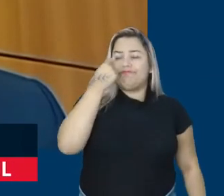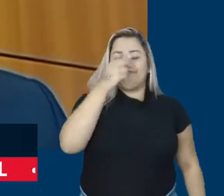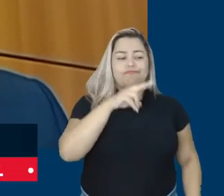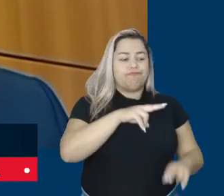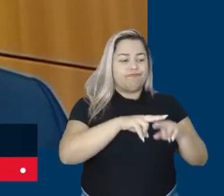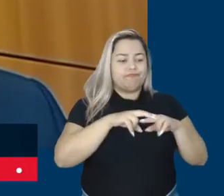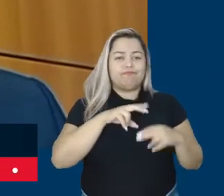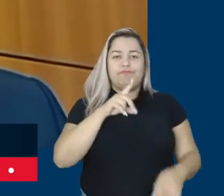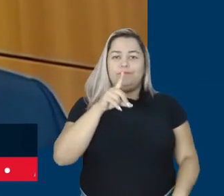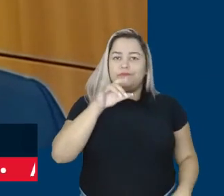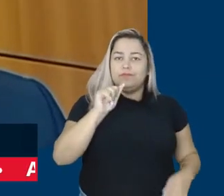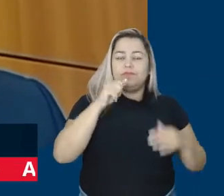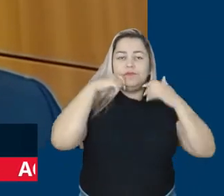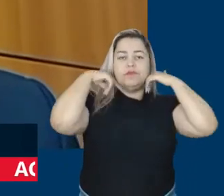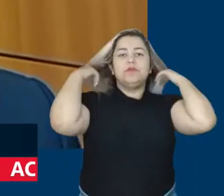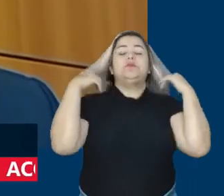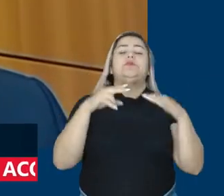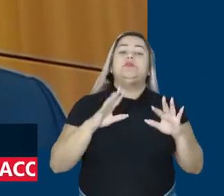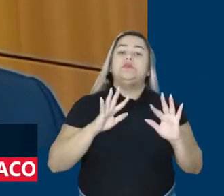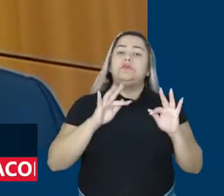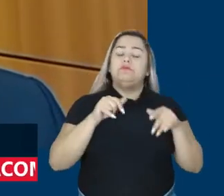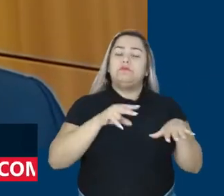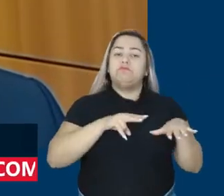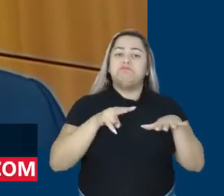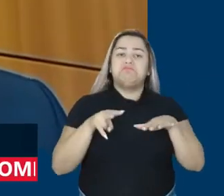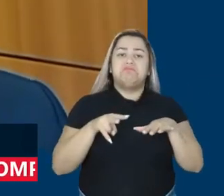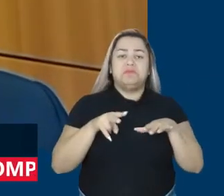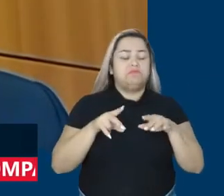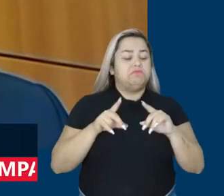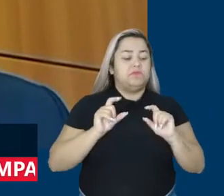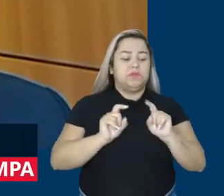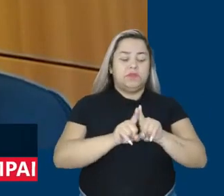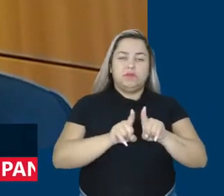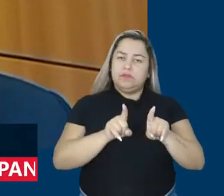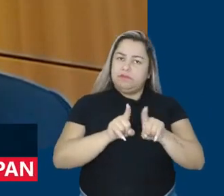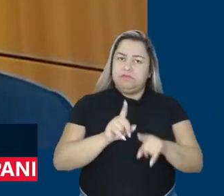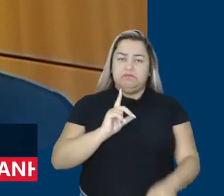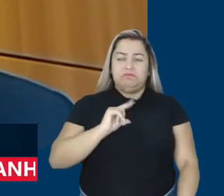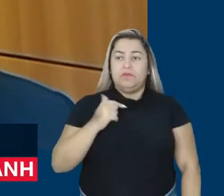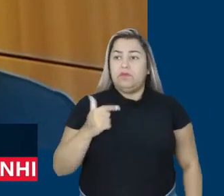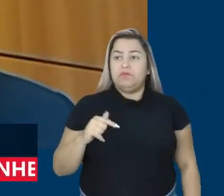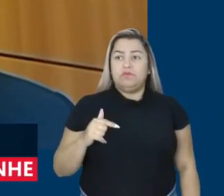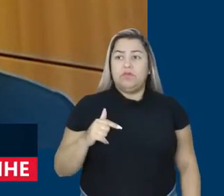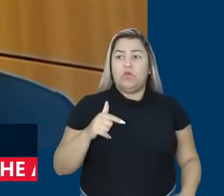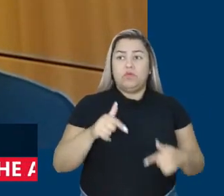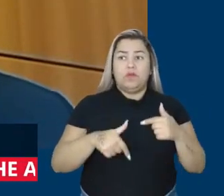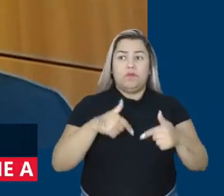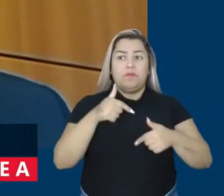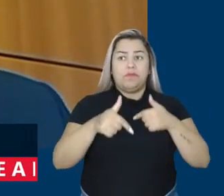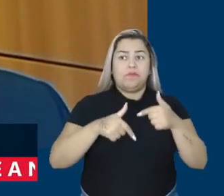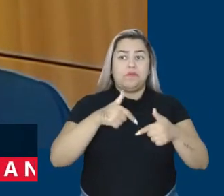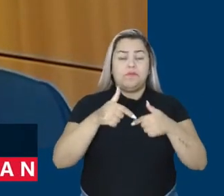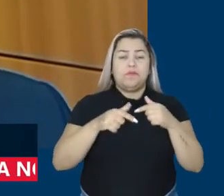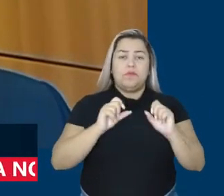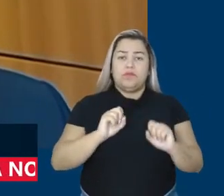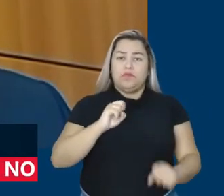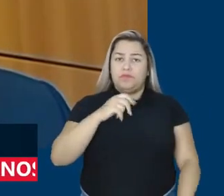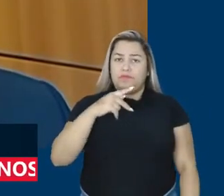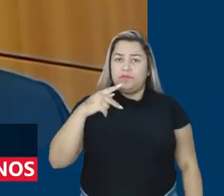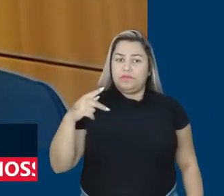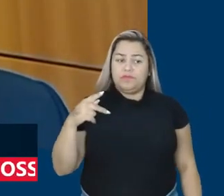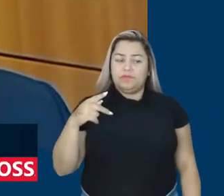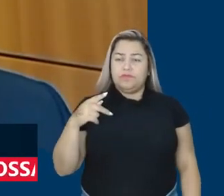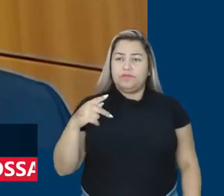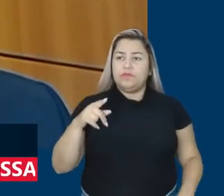principalmente alguns no final de semana. Não dá para ter um trabalhador de aplicativo que a